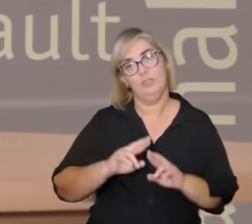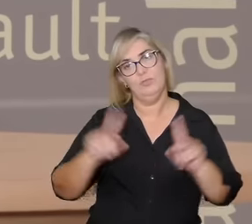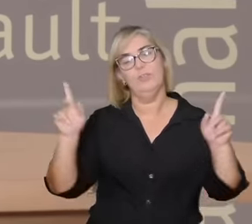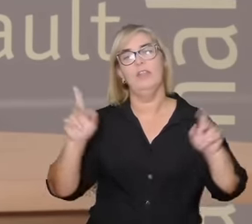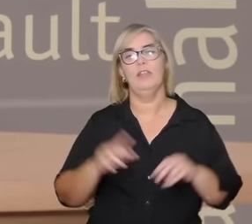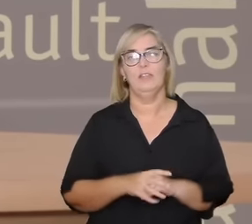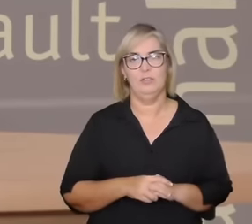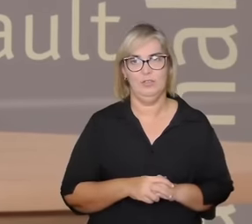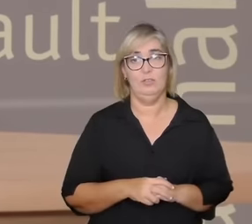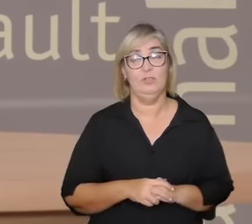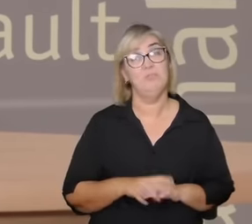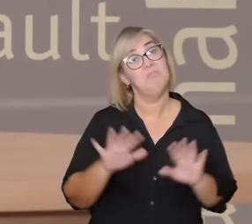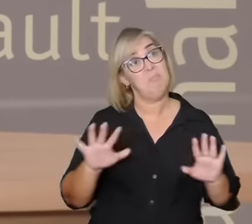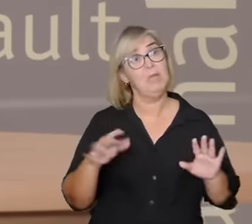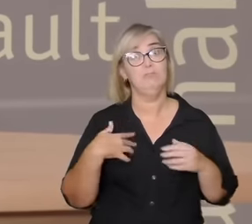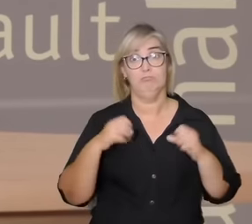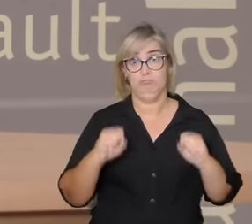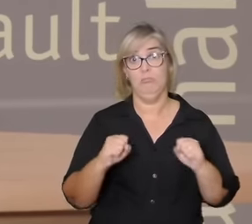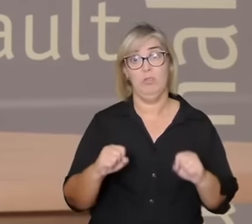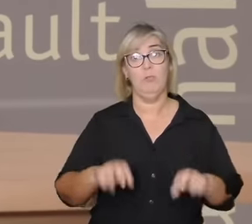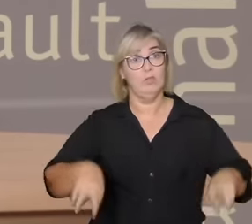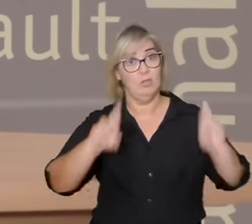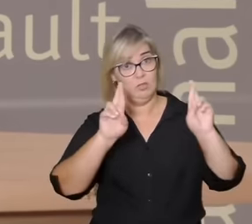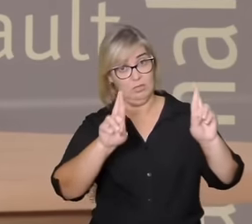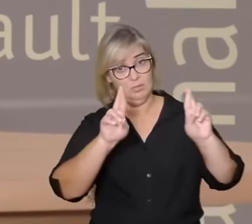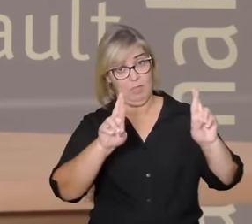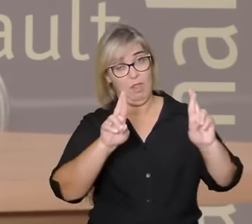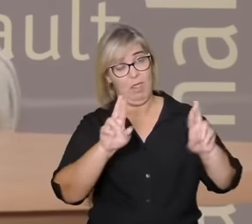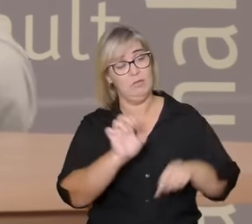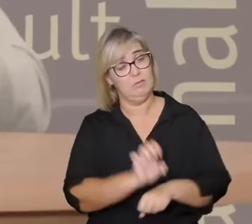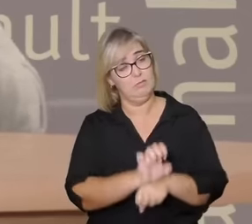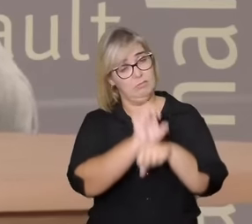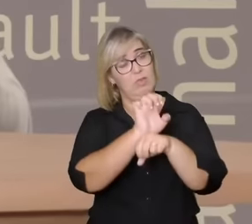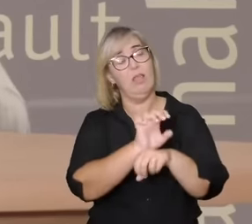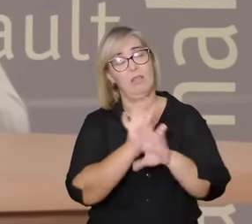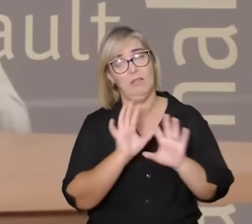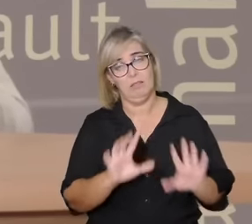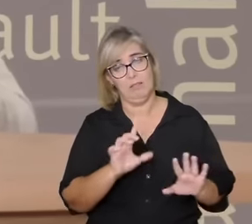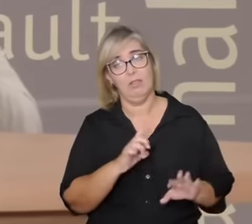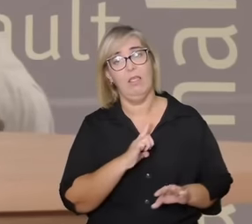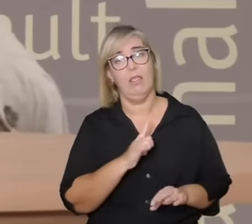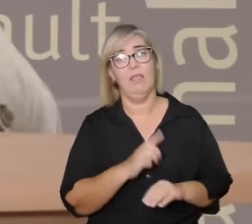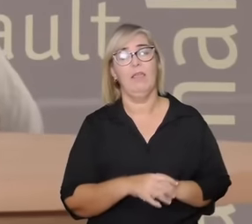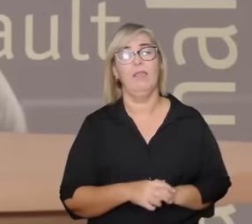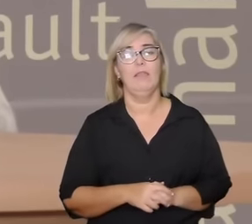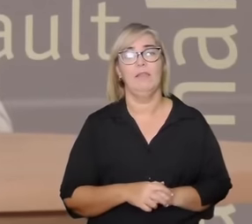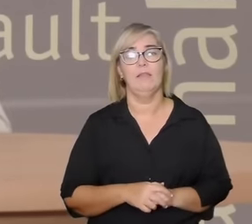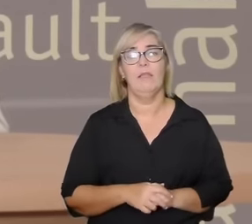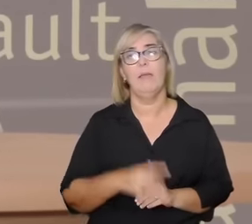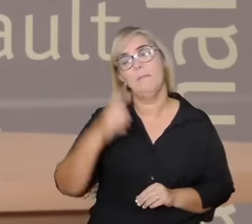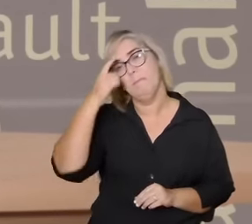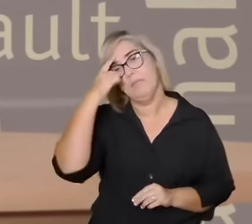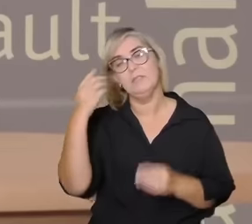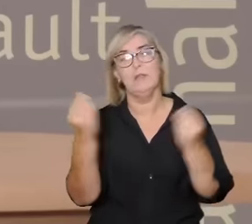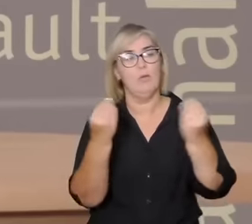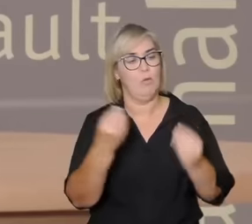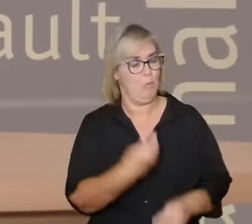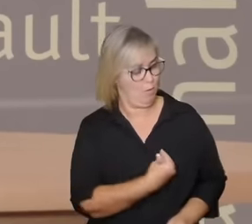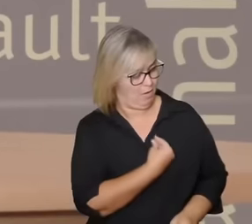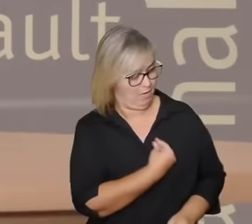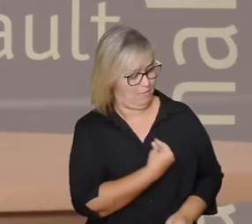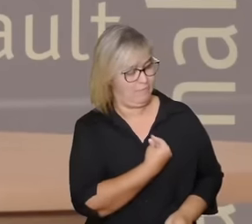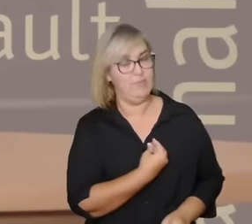justamente esperança e caráter vamos dizer assim progressista caráter em favor da vida de